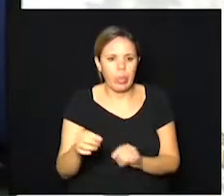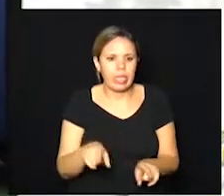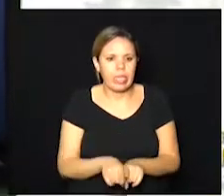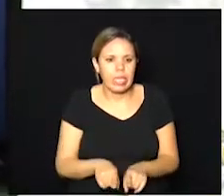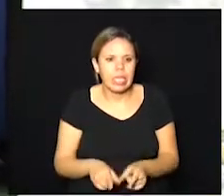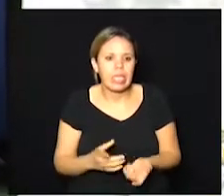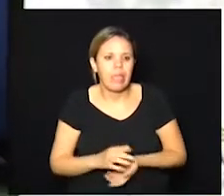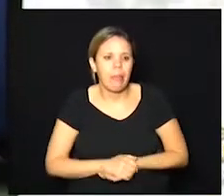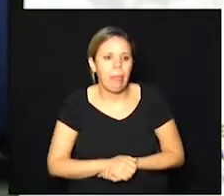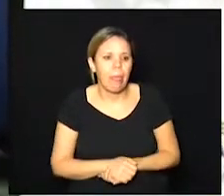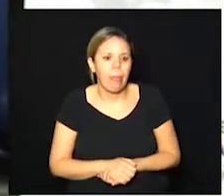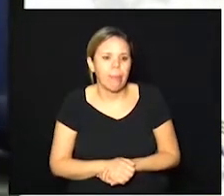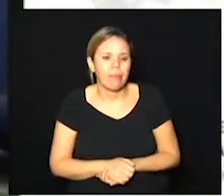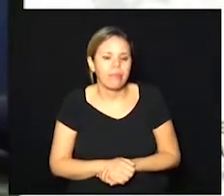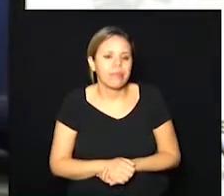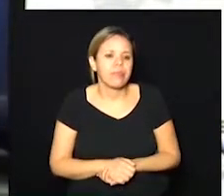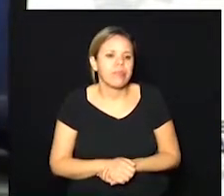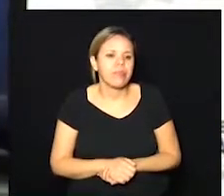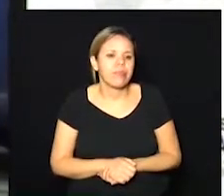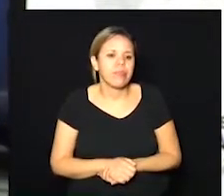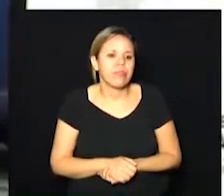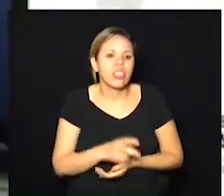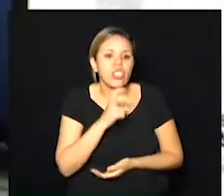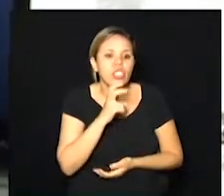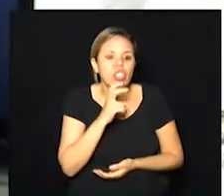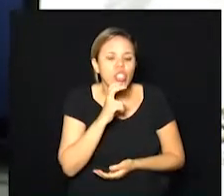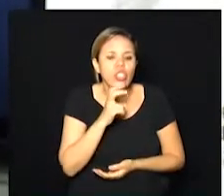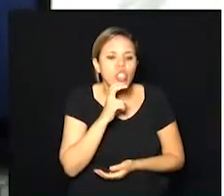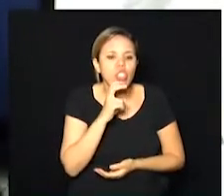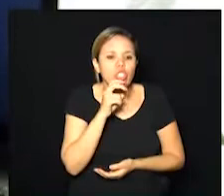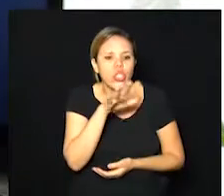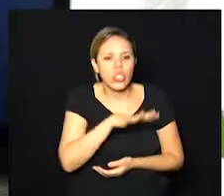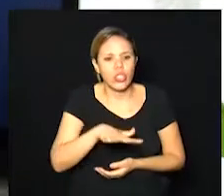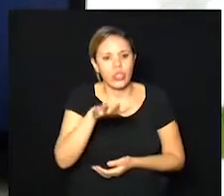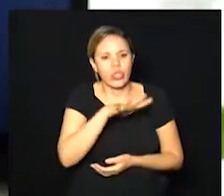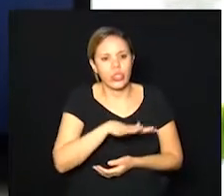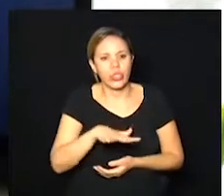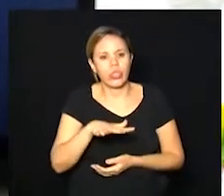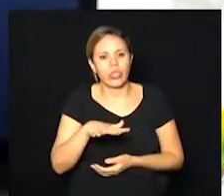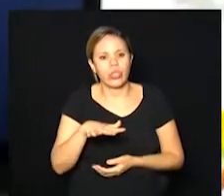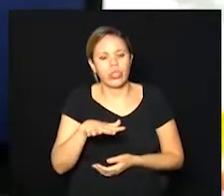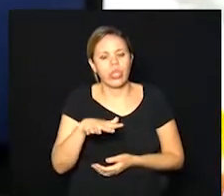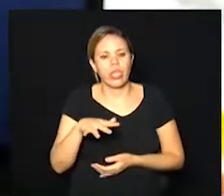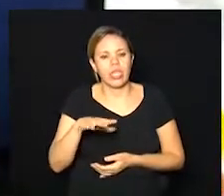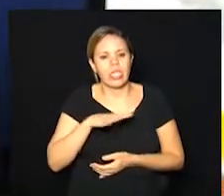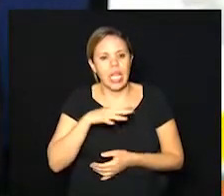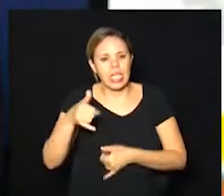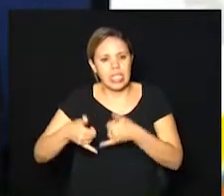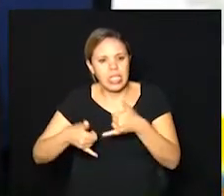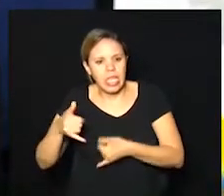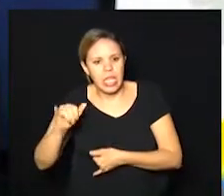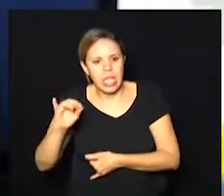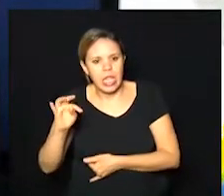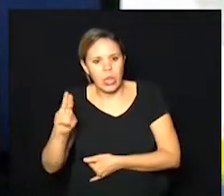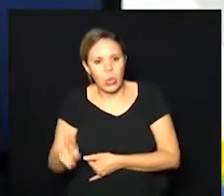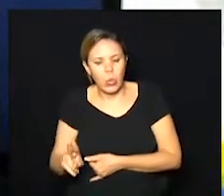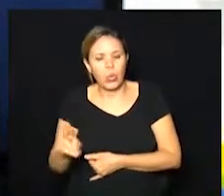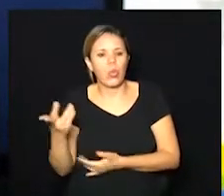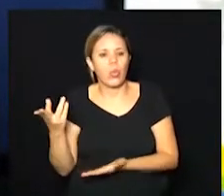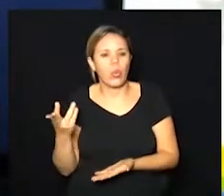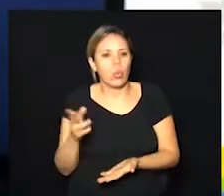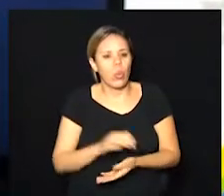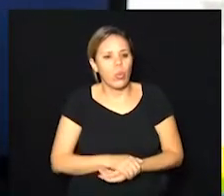Aqui, na região de Sorocaba, pega ali Salto, Itu, pega Porto Feliz, também